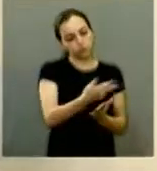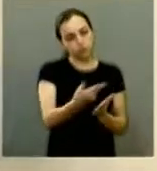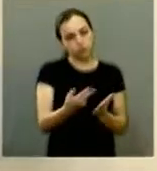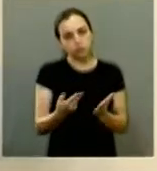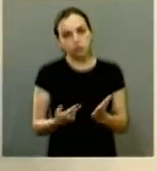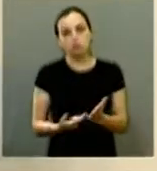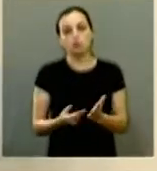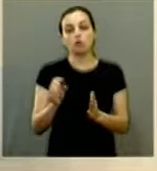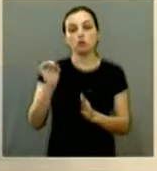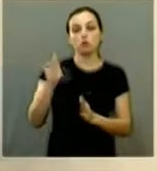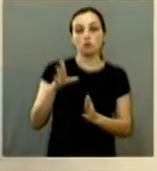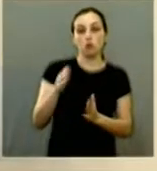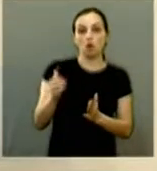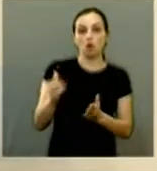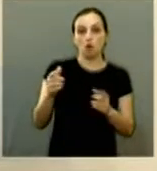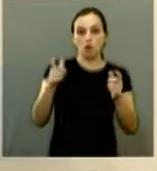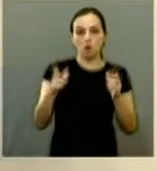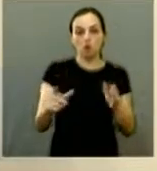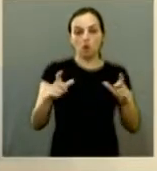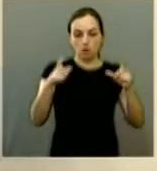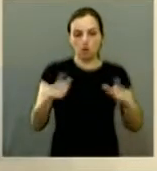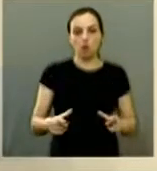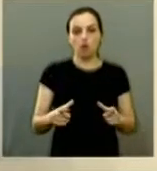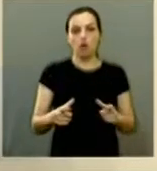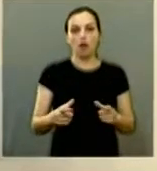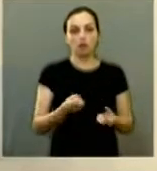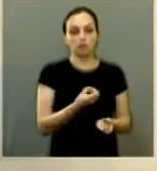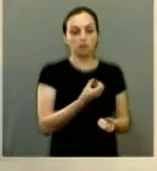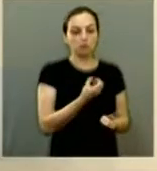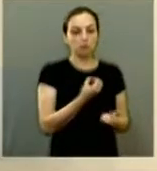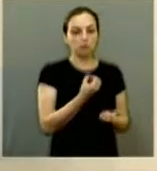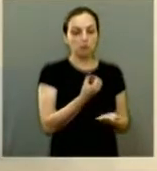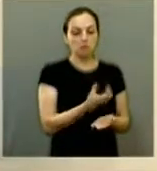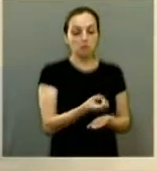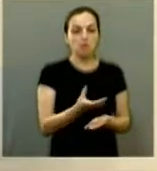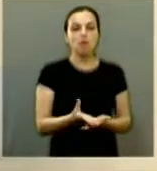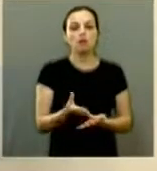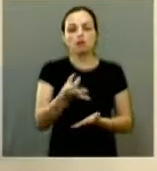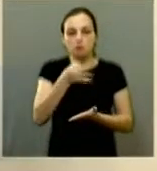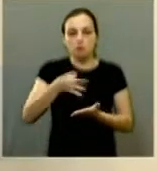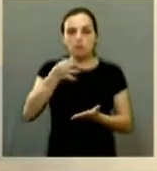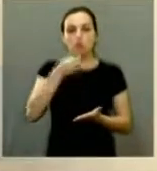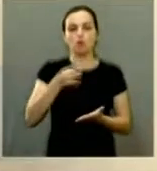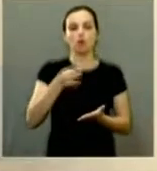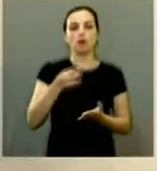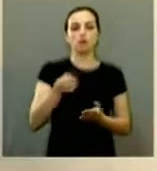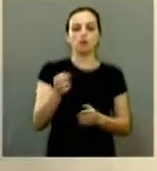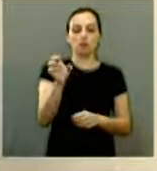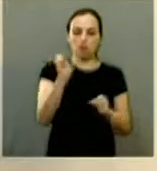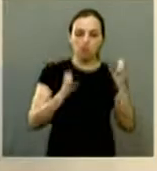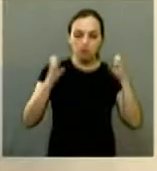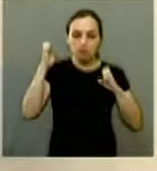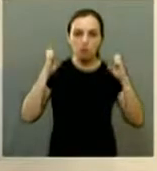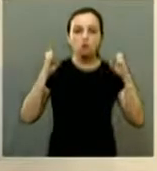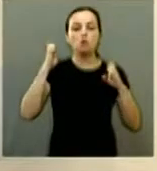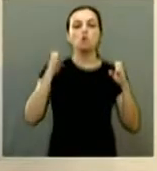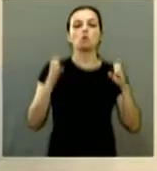drogarias não apenas nas farmácias de manipulação mas nas indústrias alimentícias na cervejaria